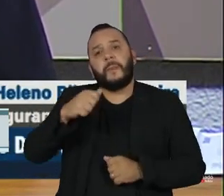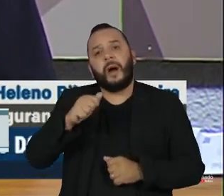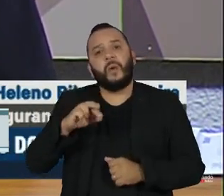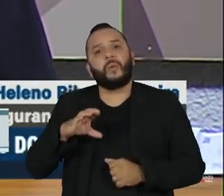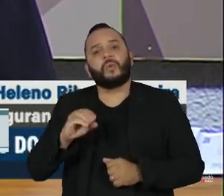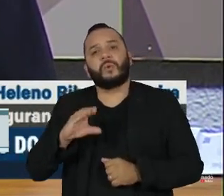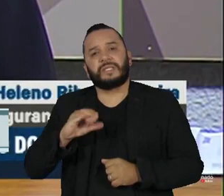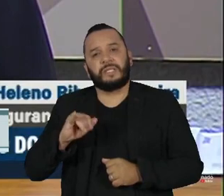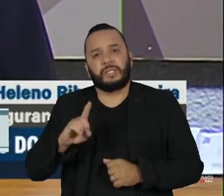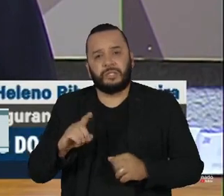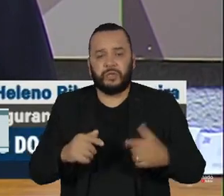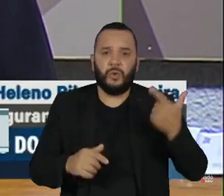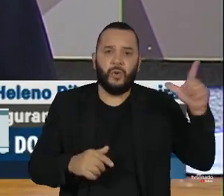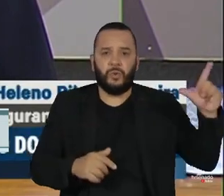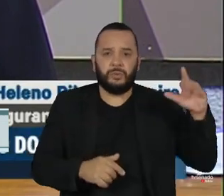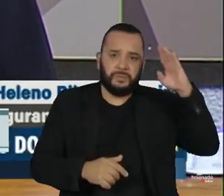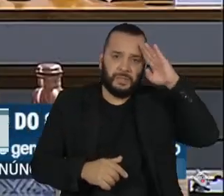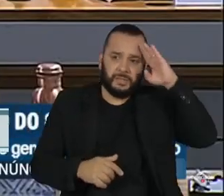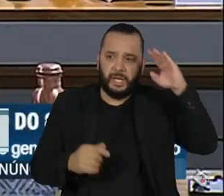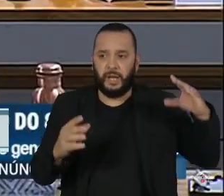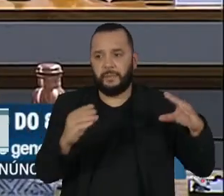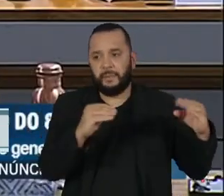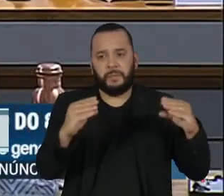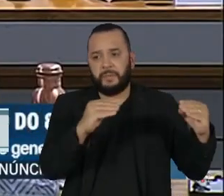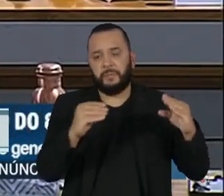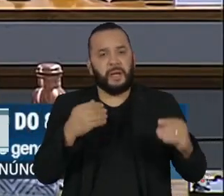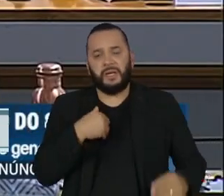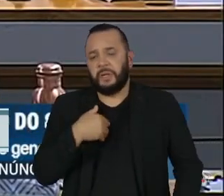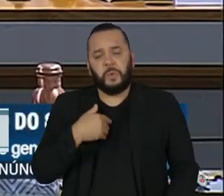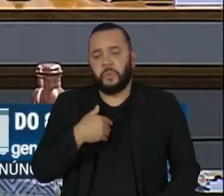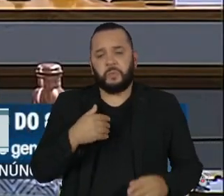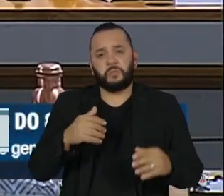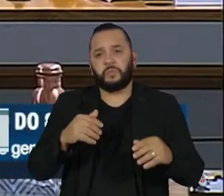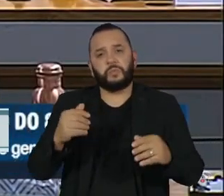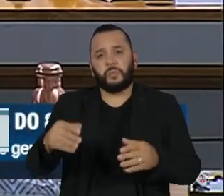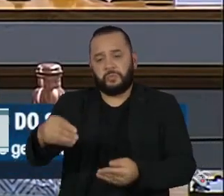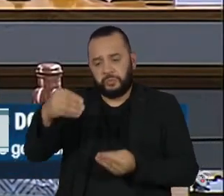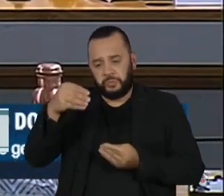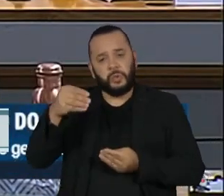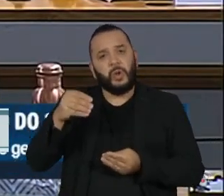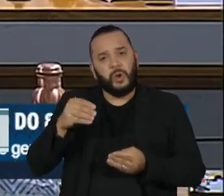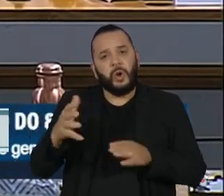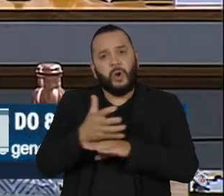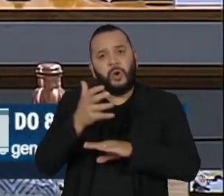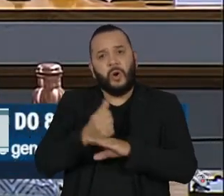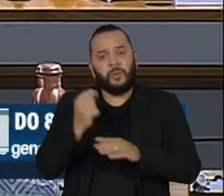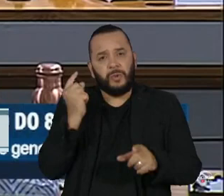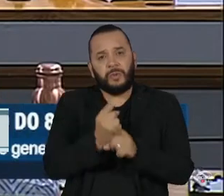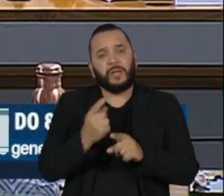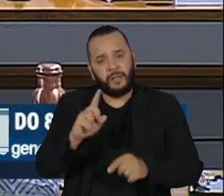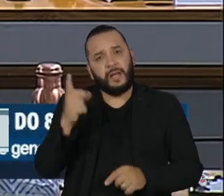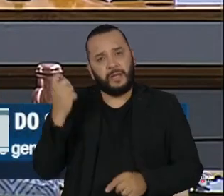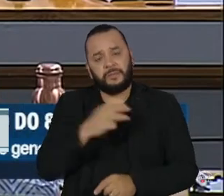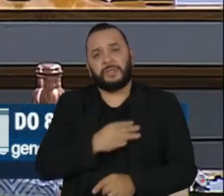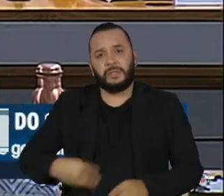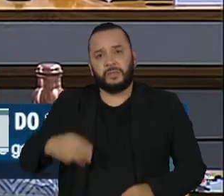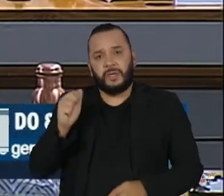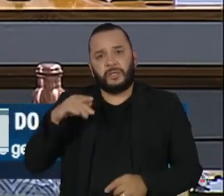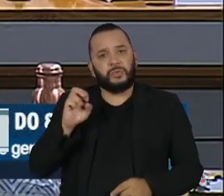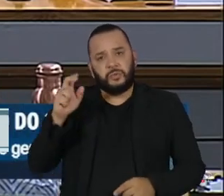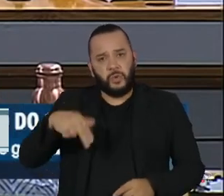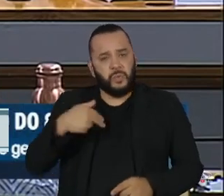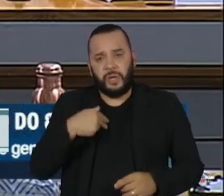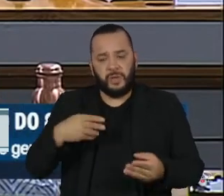militares sobre um possível golpe militar e que não recebeu a minuta golpista encontrada na casa do ex-ministro da Justiça, Anderson